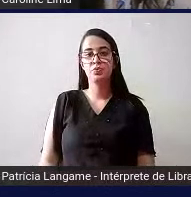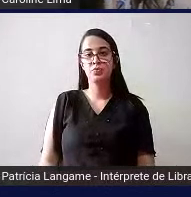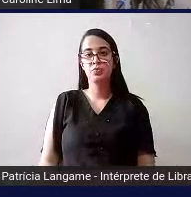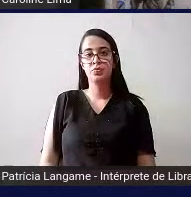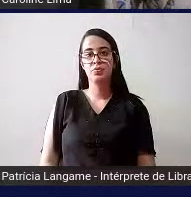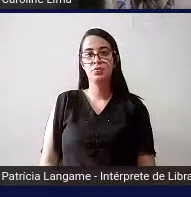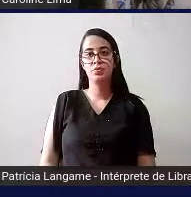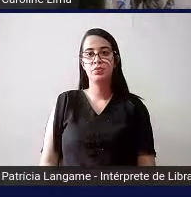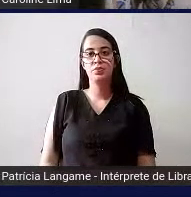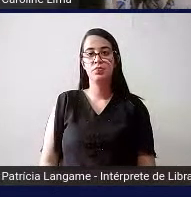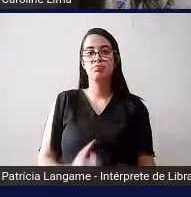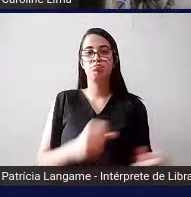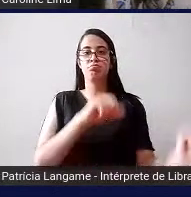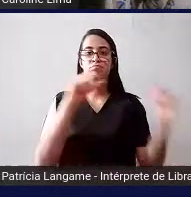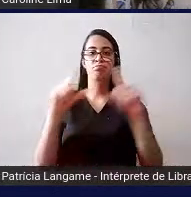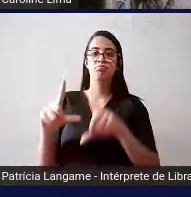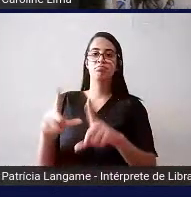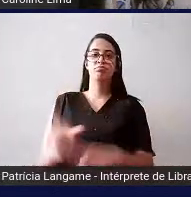pode passar